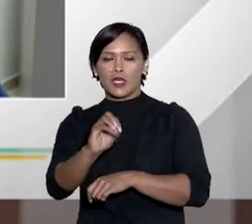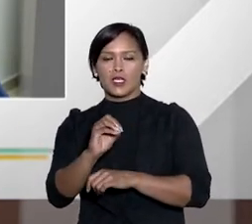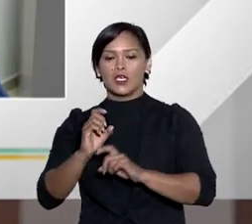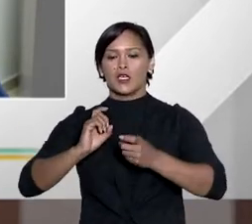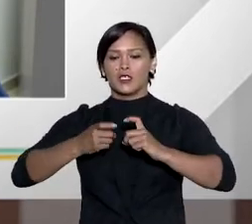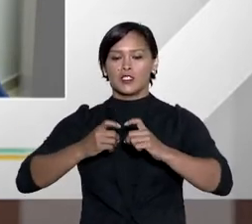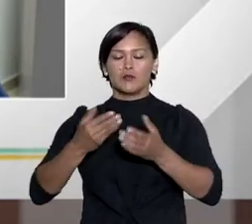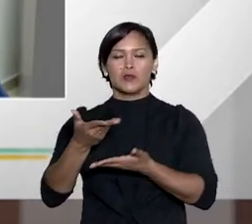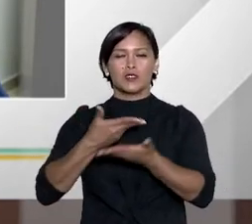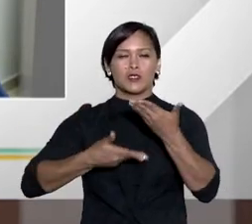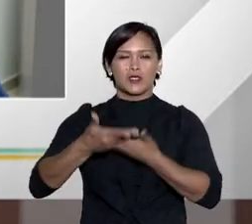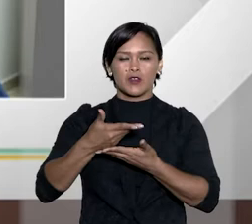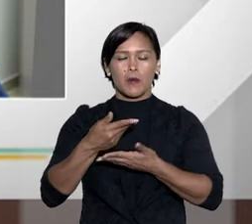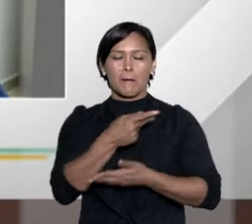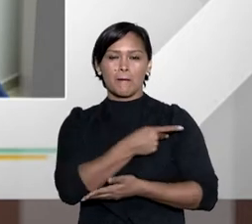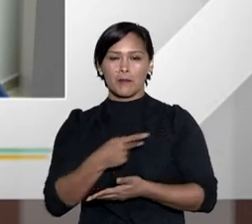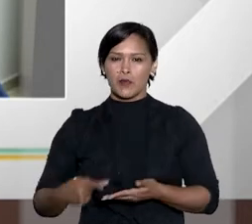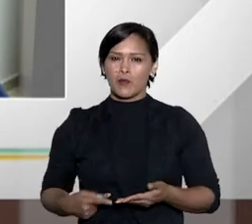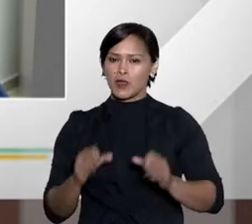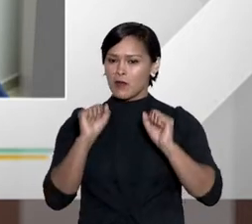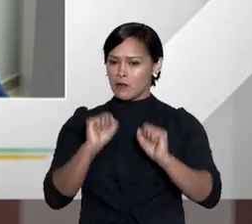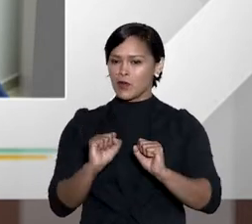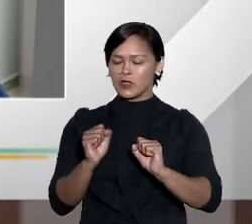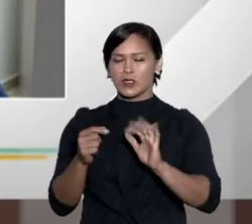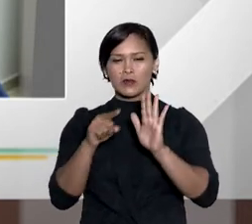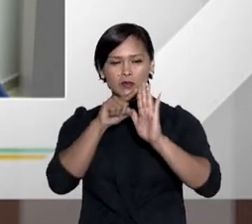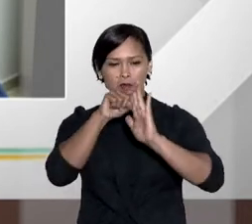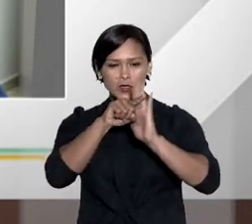eles podem ser apreciados pelos juizados especiais?